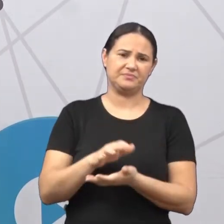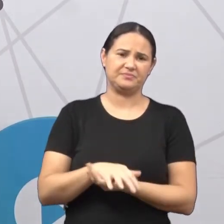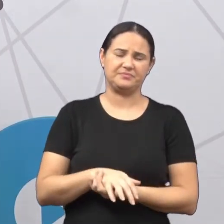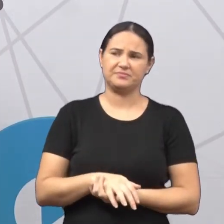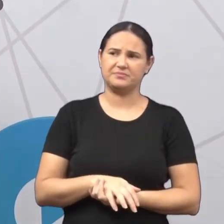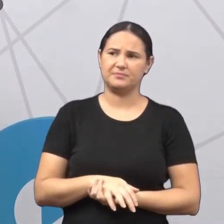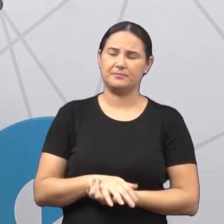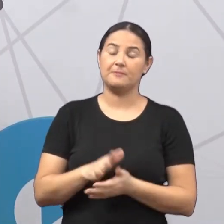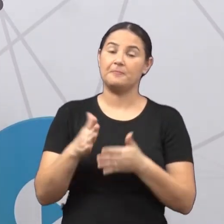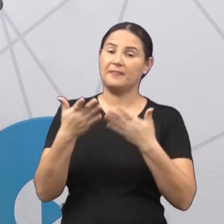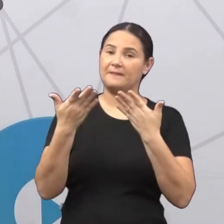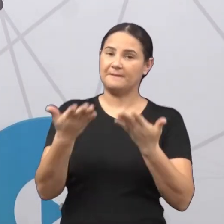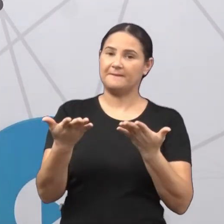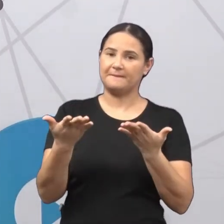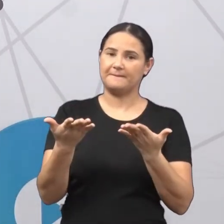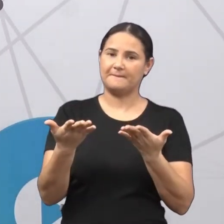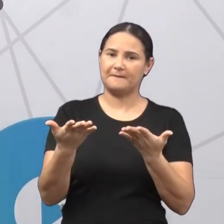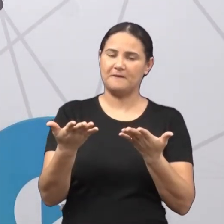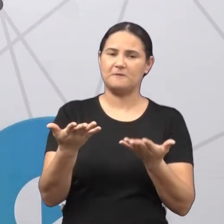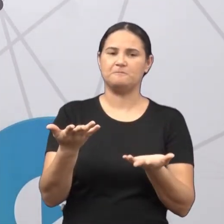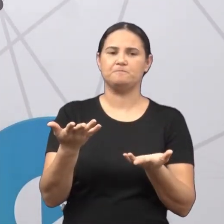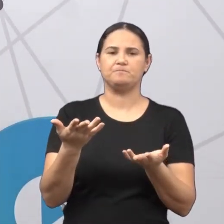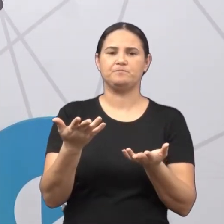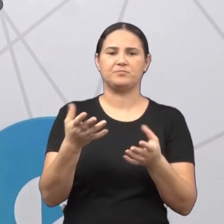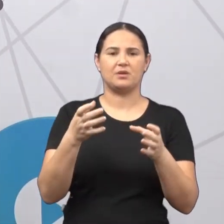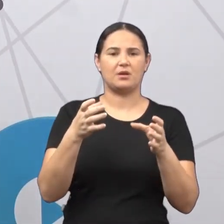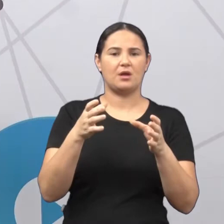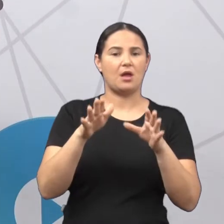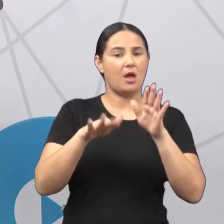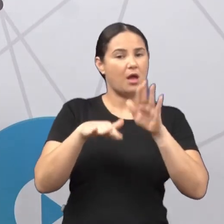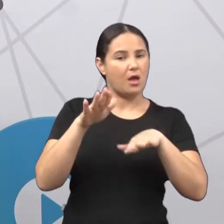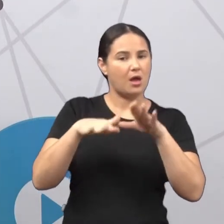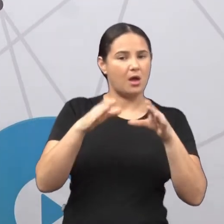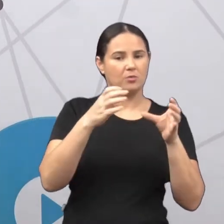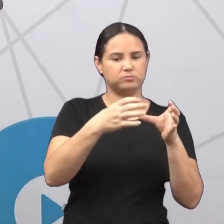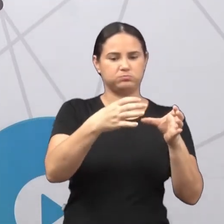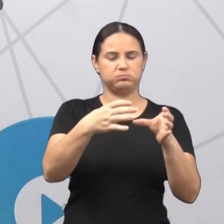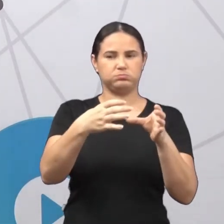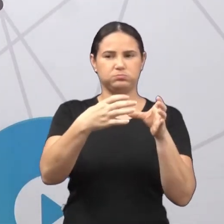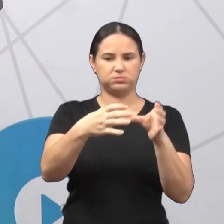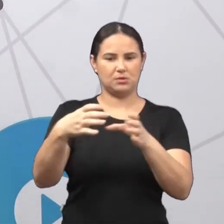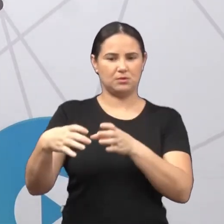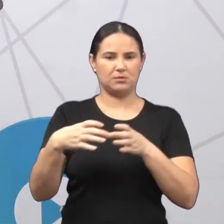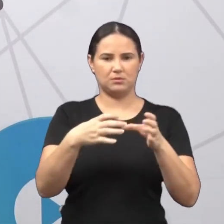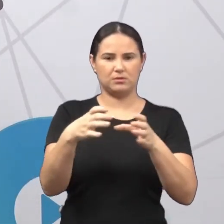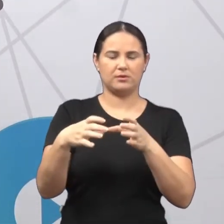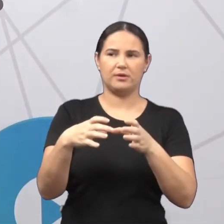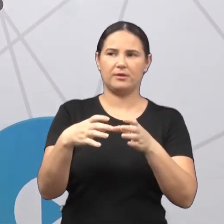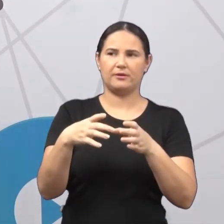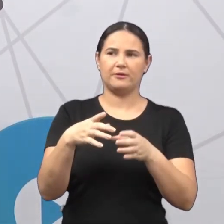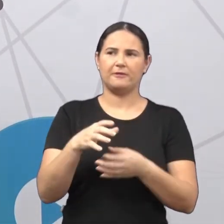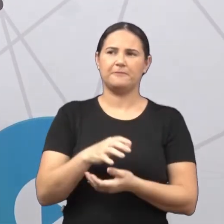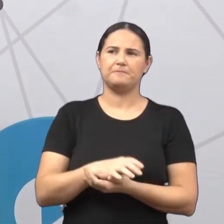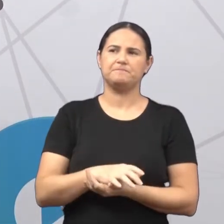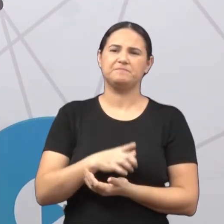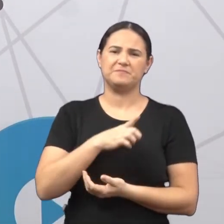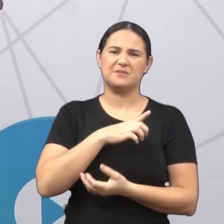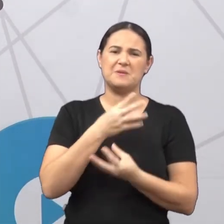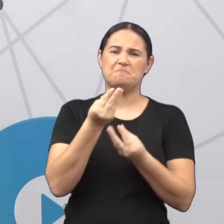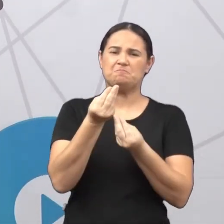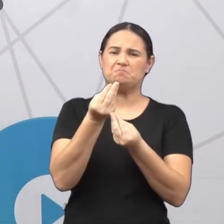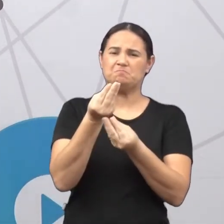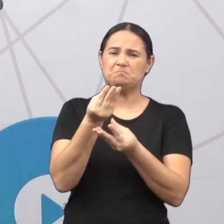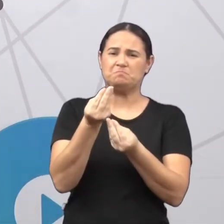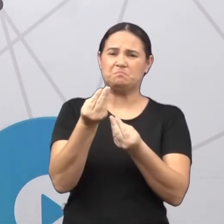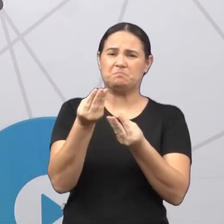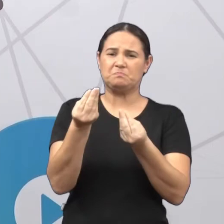Então, infelizmente, alguns desses bairros, alguns locais, alguns lugares, possuem muita, muita,